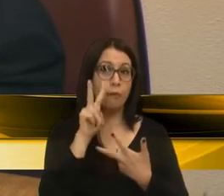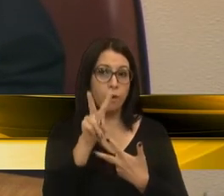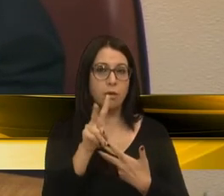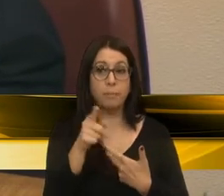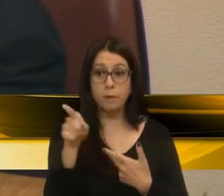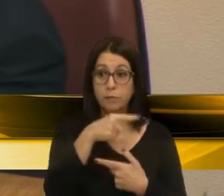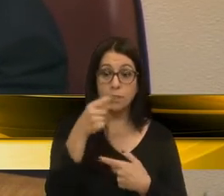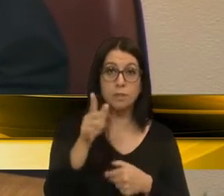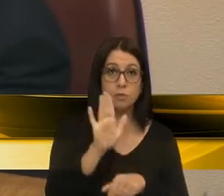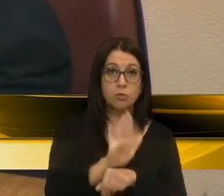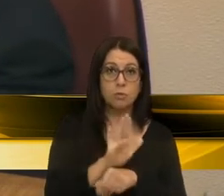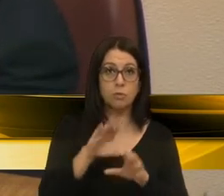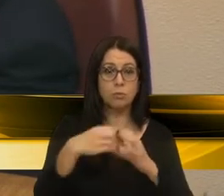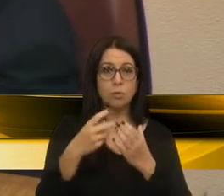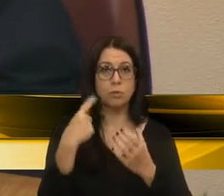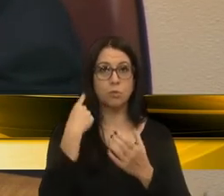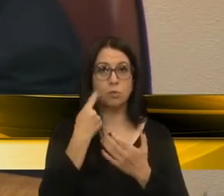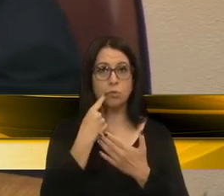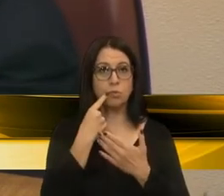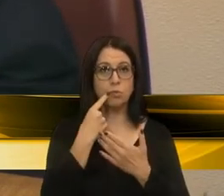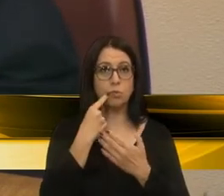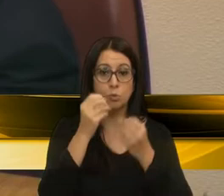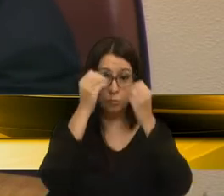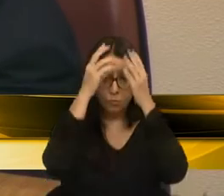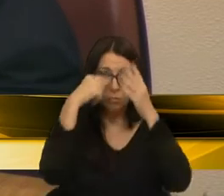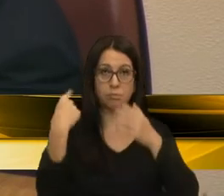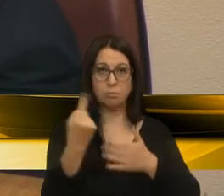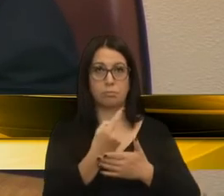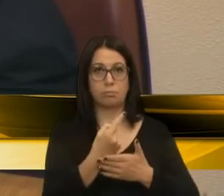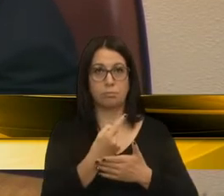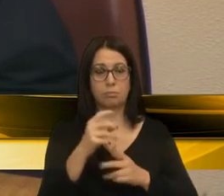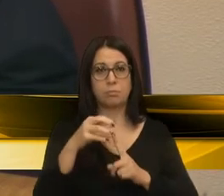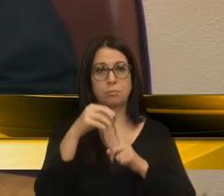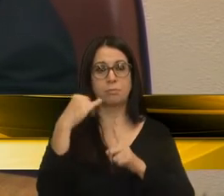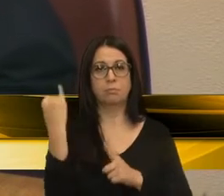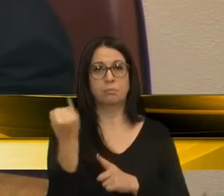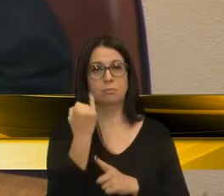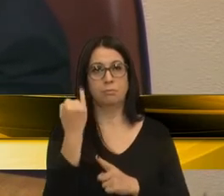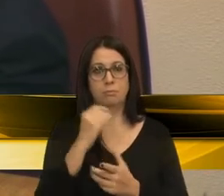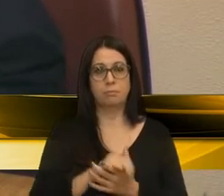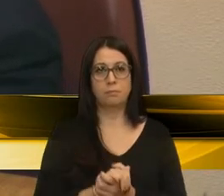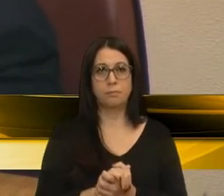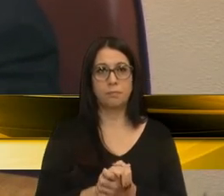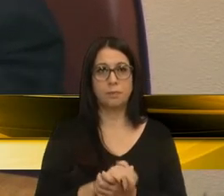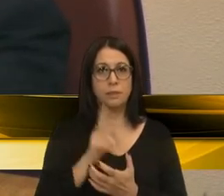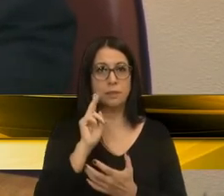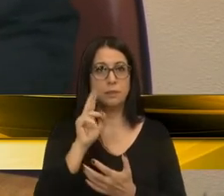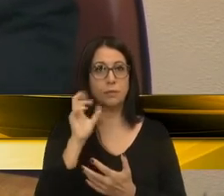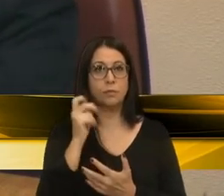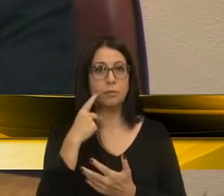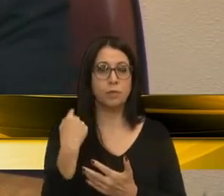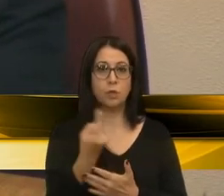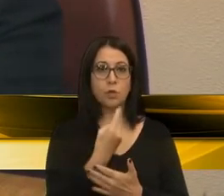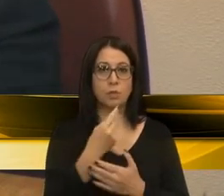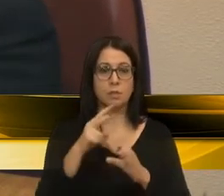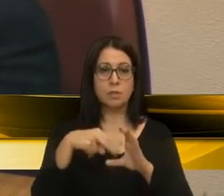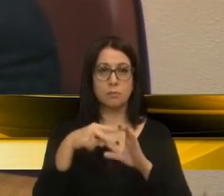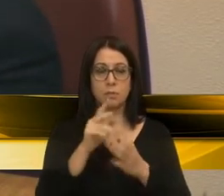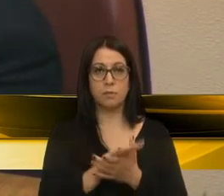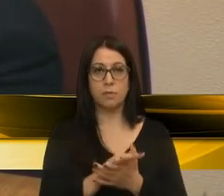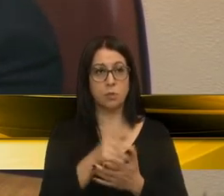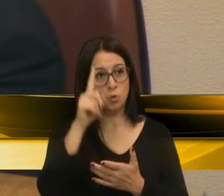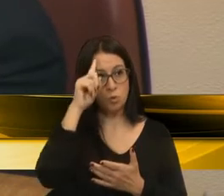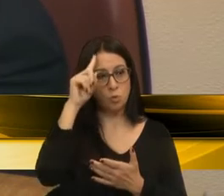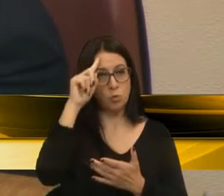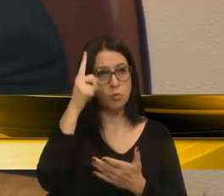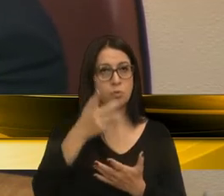auxilia a comunidade surda e nos passa conhecimento. Isso é de fundamental importância, porque a gente ouviu falar, mas nós aqui na Câmara de Vereadores, no dia